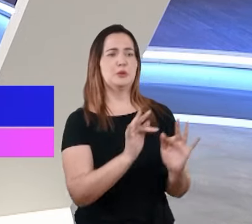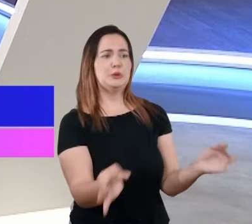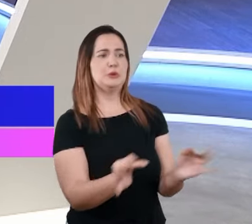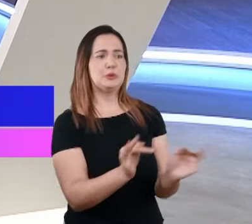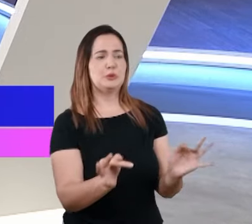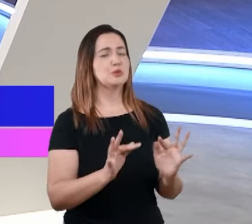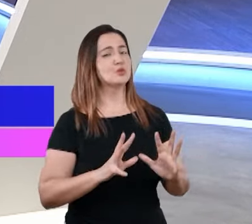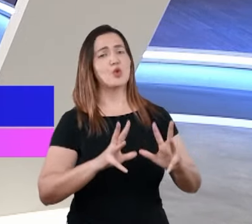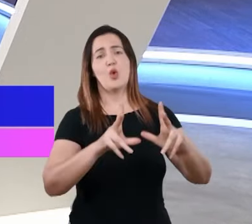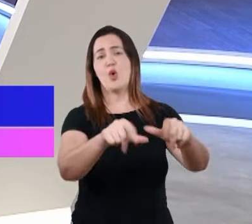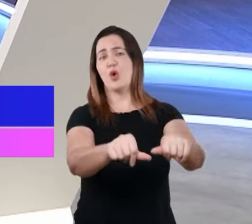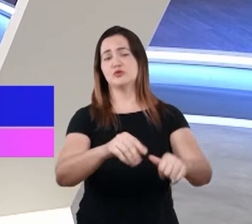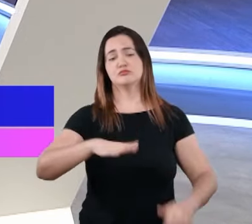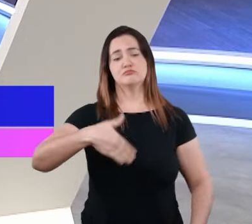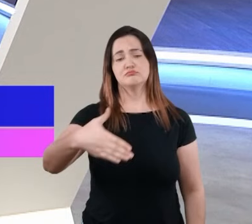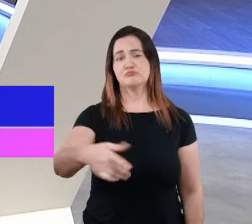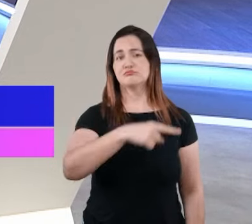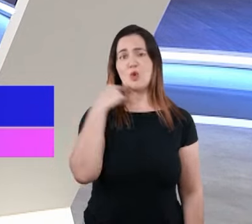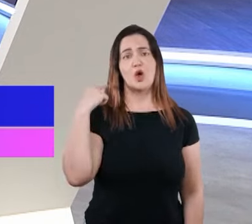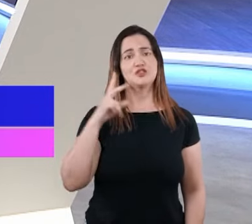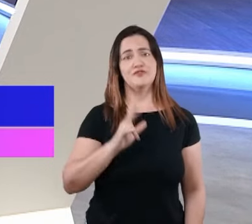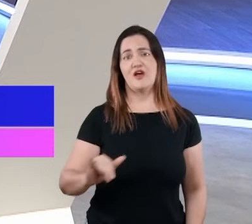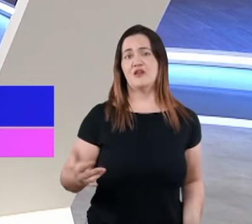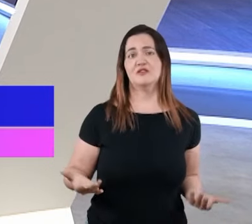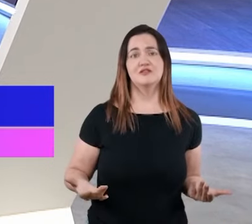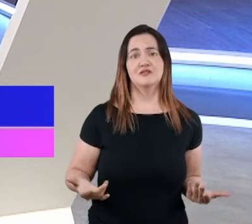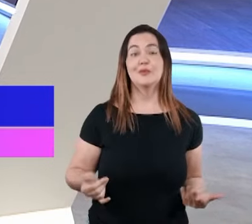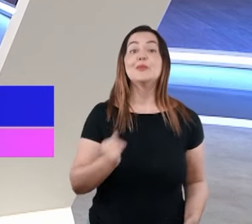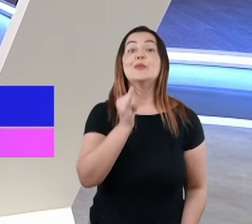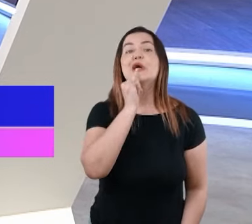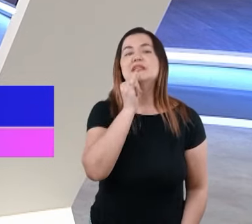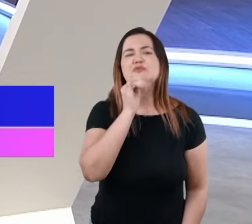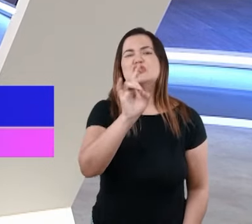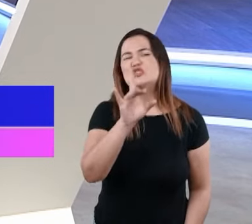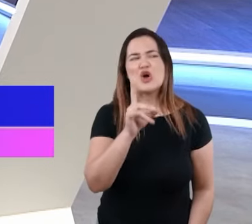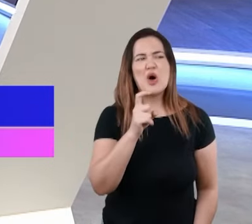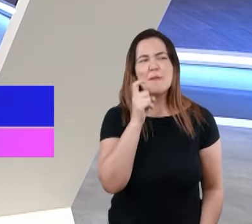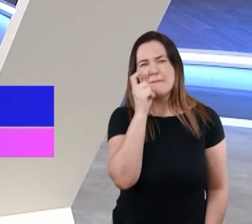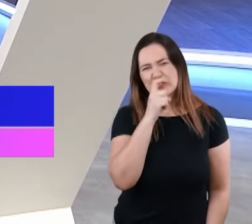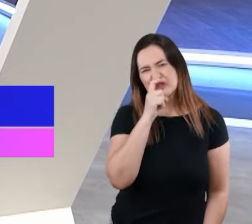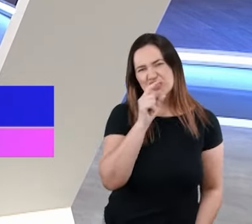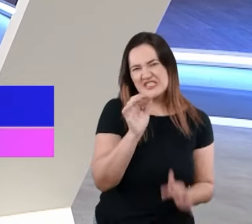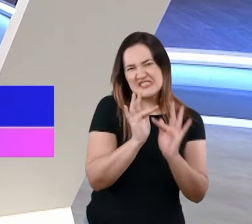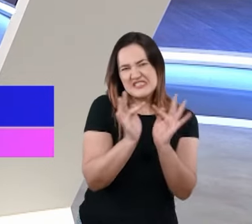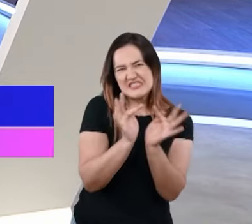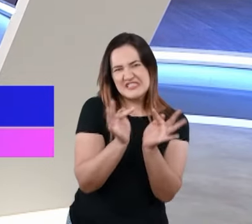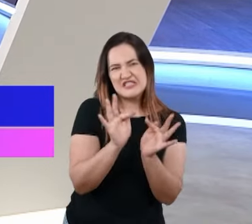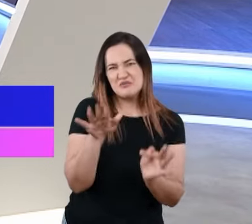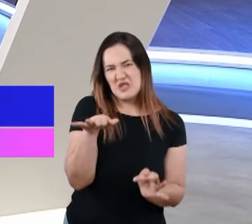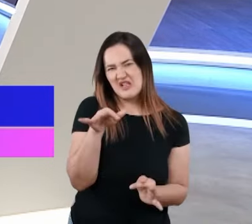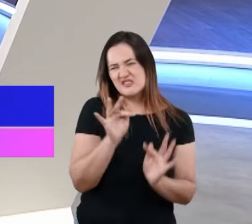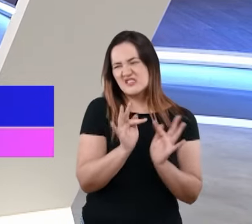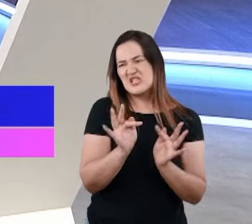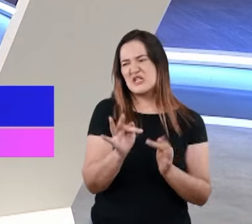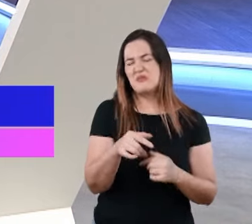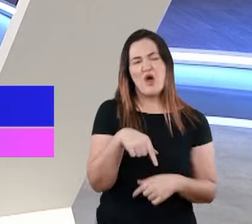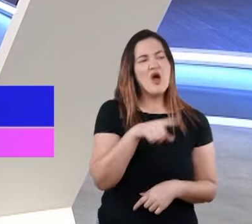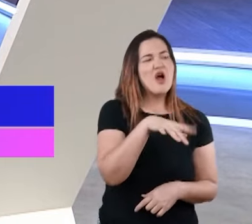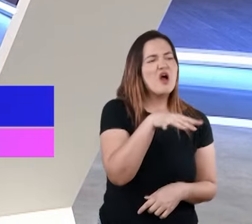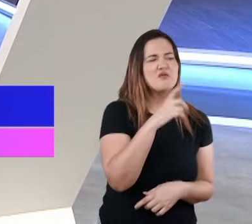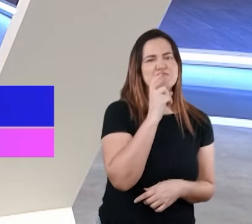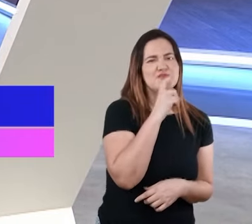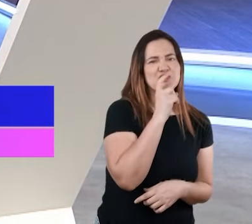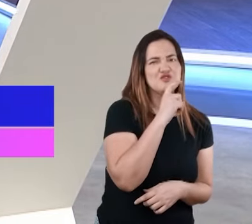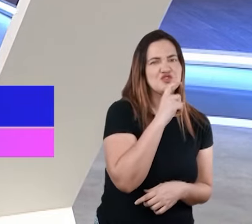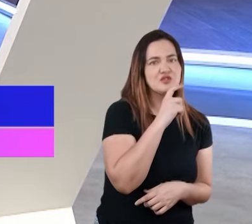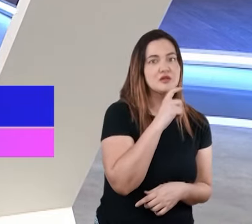pecados. E merecem a morte. Embora, uma pequena mentirinha no dia a dia vai ter uma consequência muito pequena, uma morte de